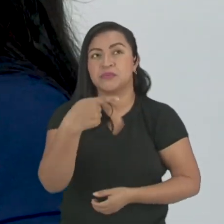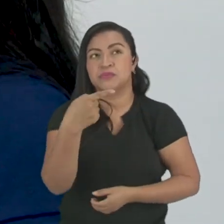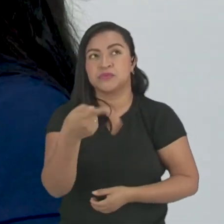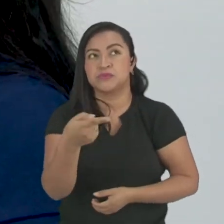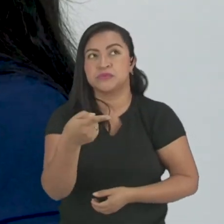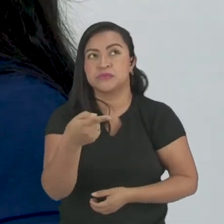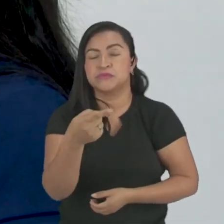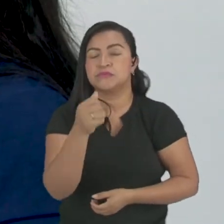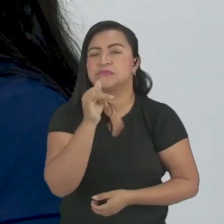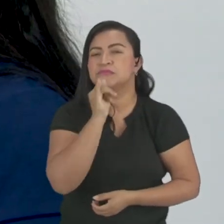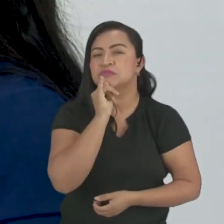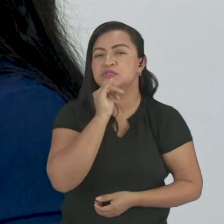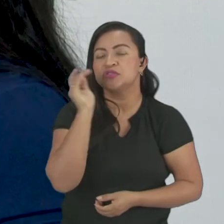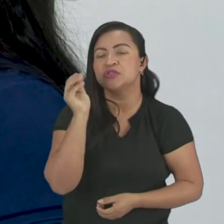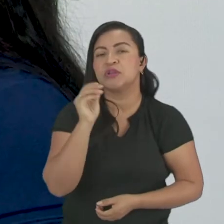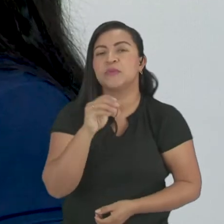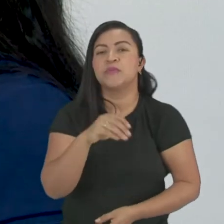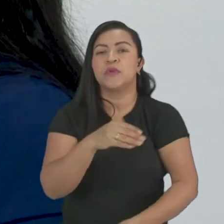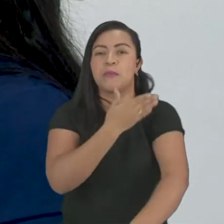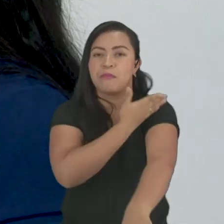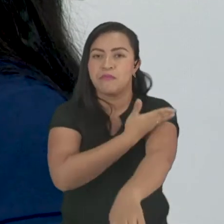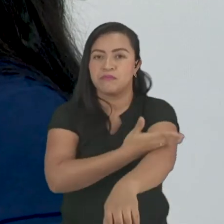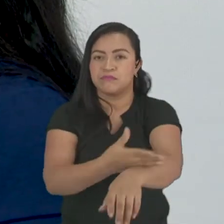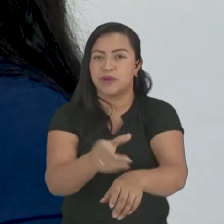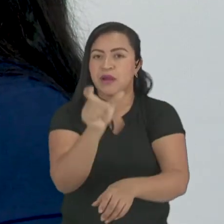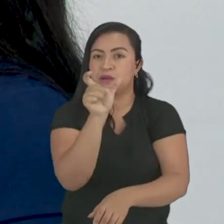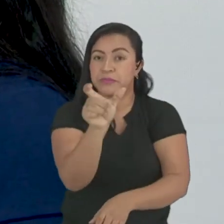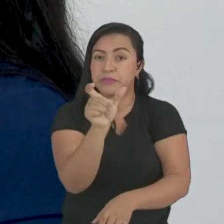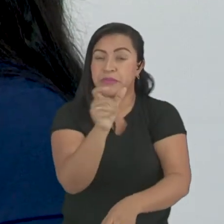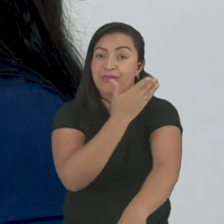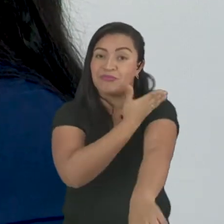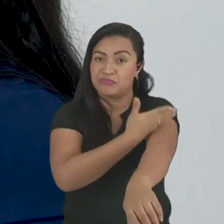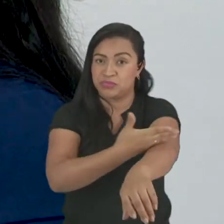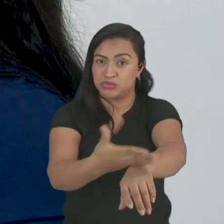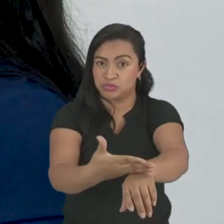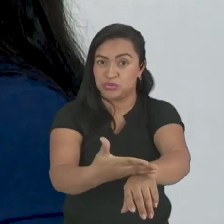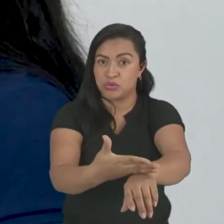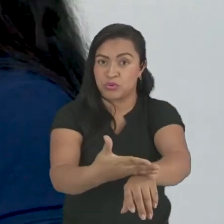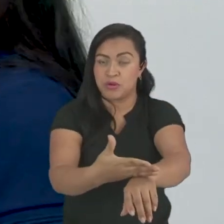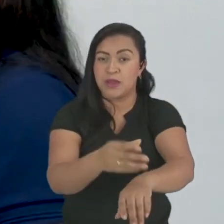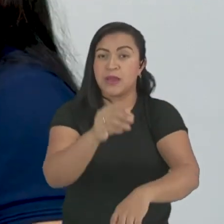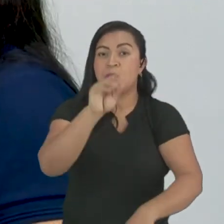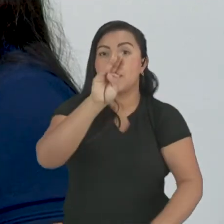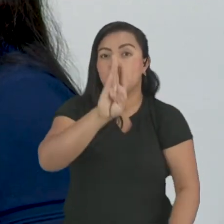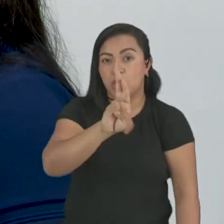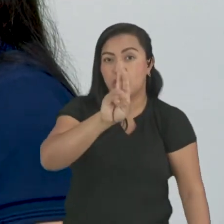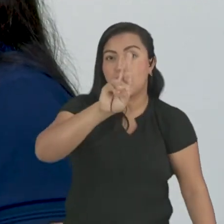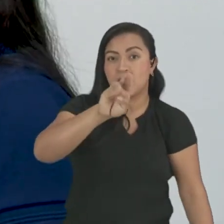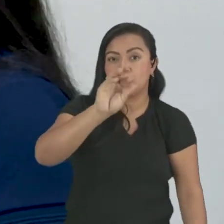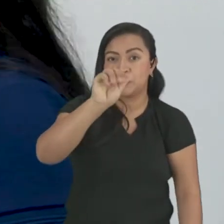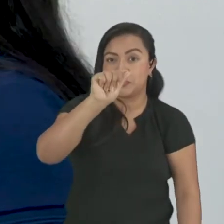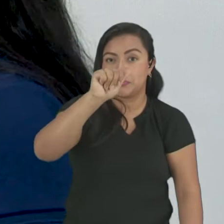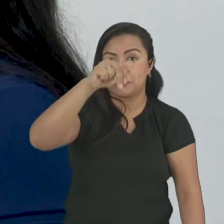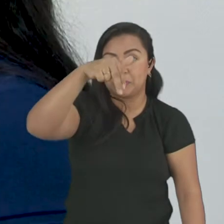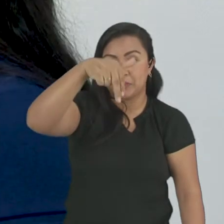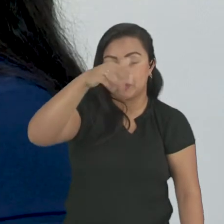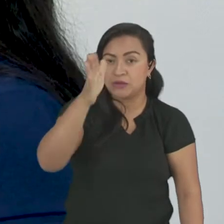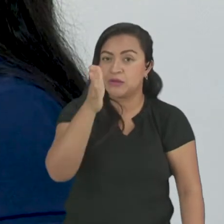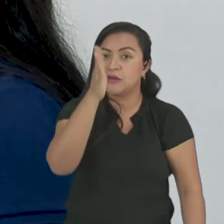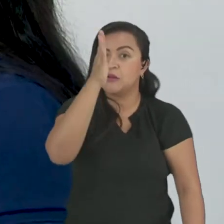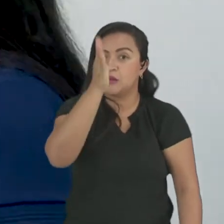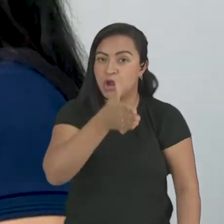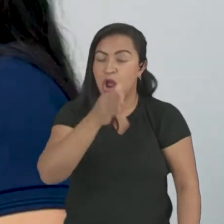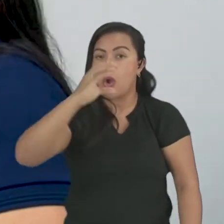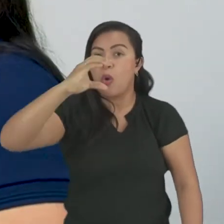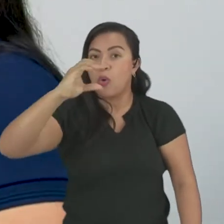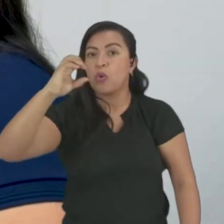exemplo, começar aqui na primeira, branco. Na palavra branco, depois ela começa branco, dividida em duas sílabas. Então, ela mostra